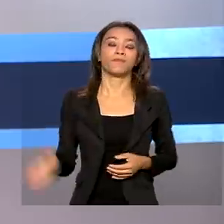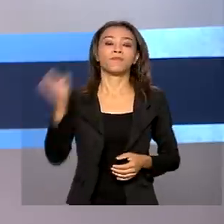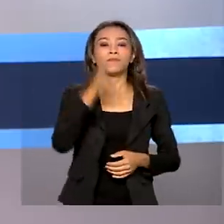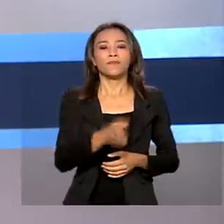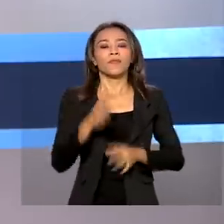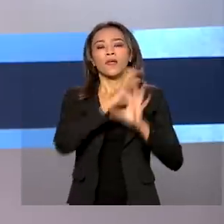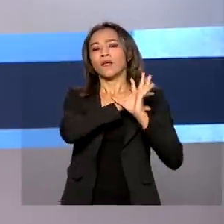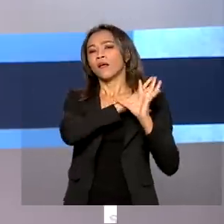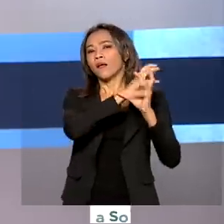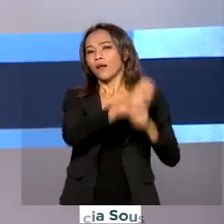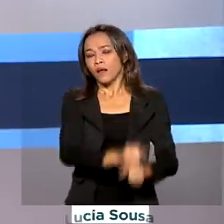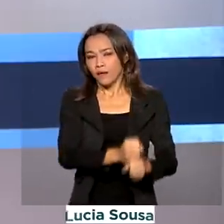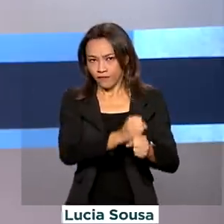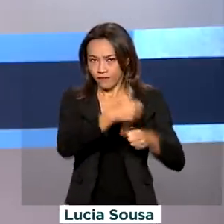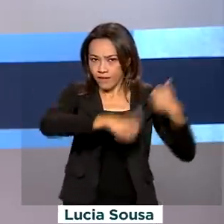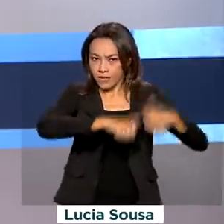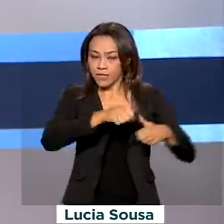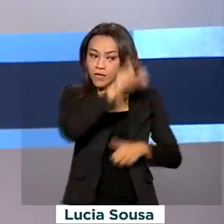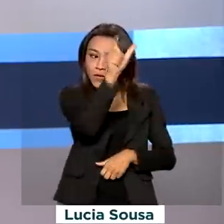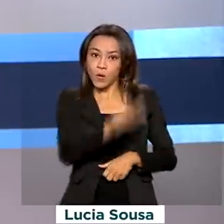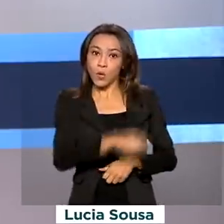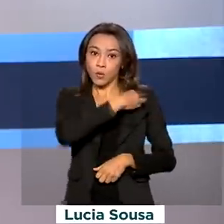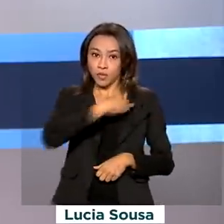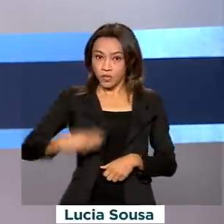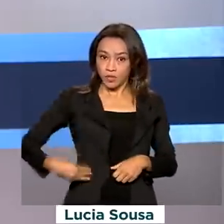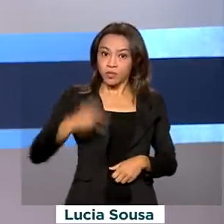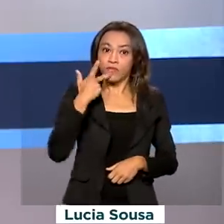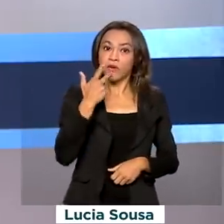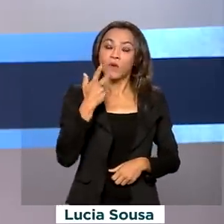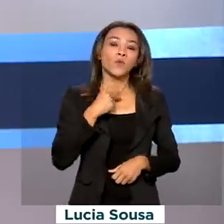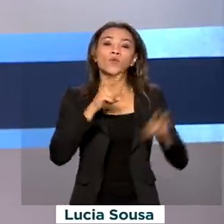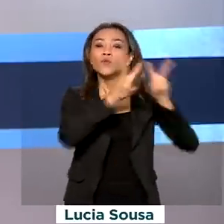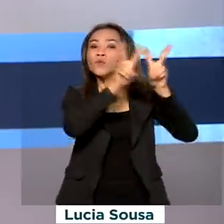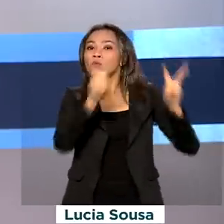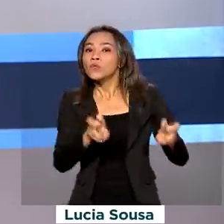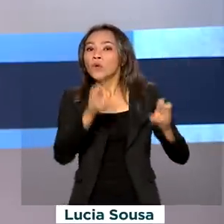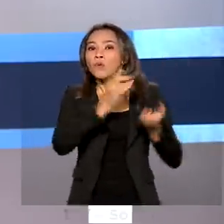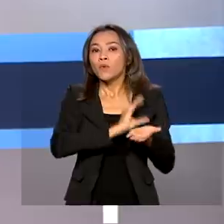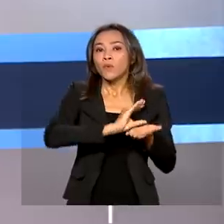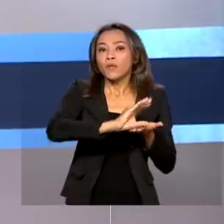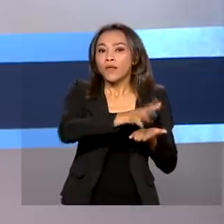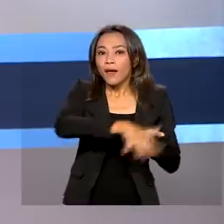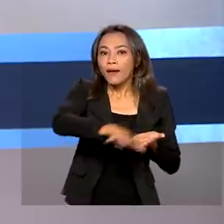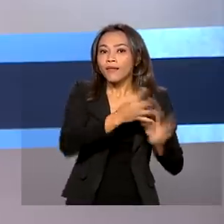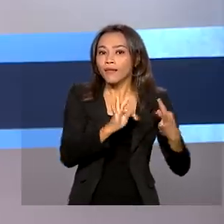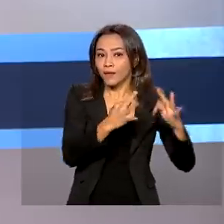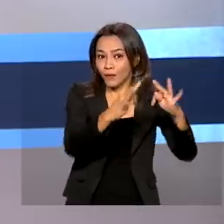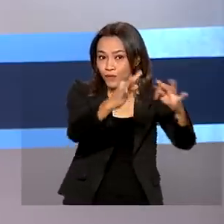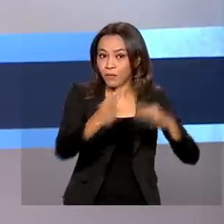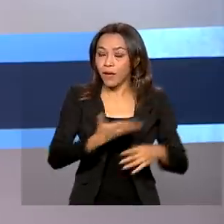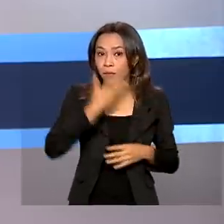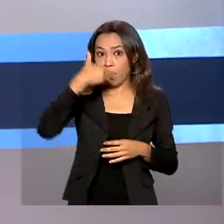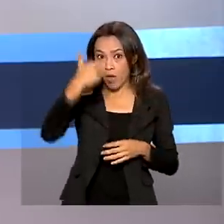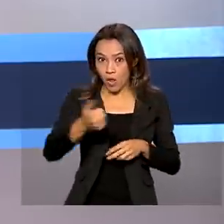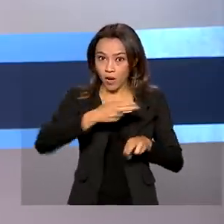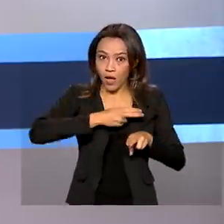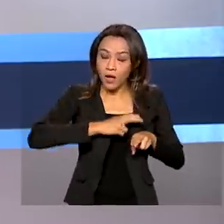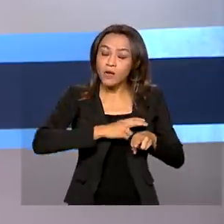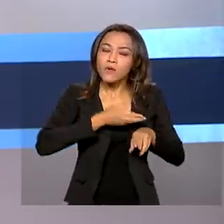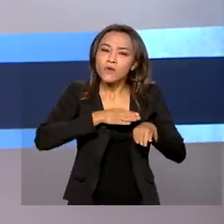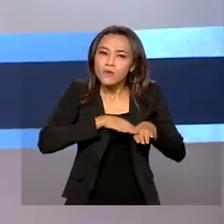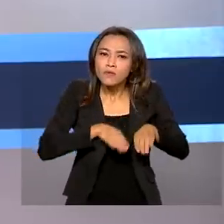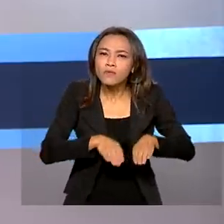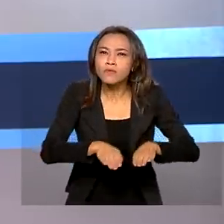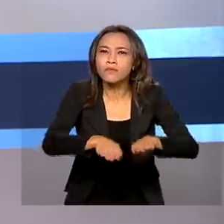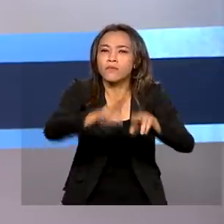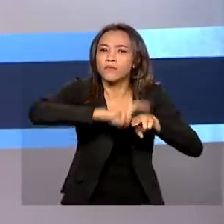balanço, o ministro Tarcísio de Freitas falou dos investimentos em tecnologia. Para modernizar as rodovias brasileiras foi criado o Inova BR,